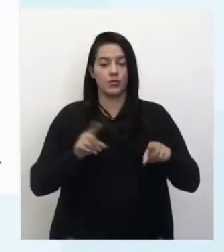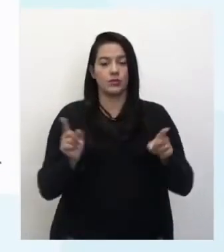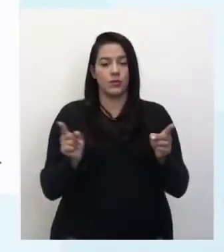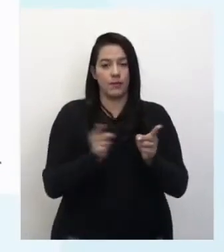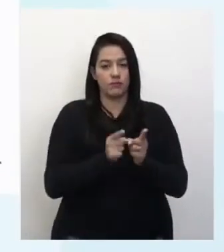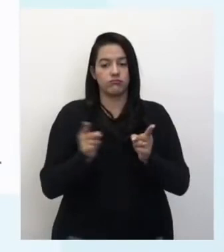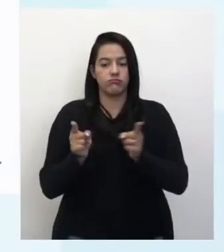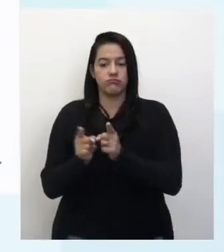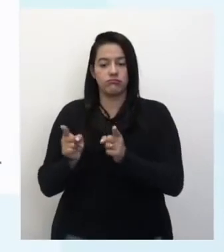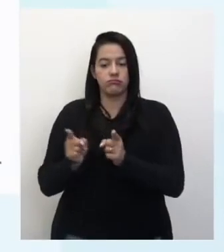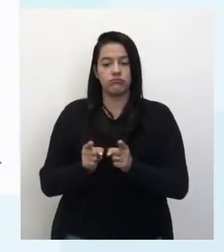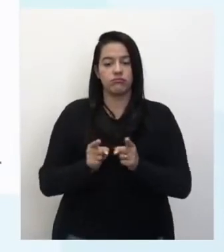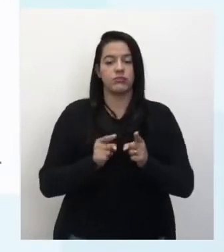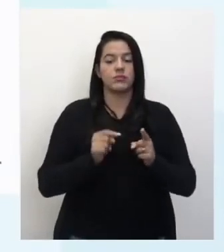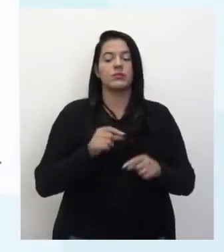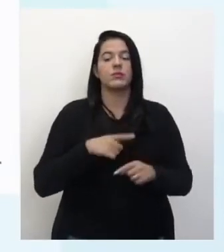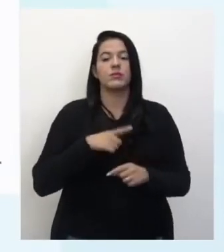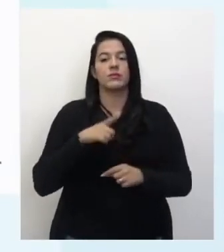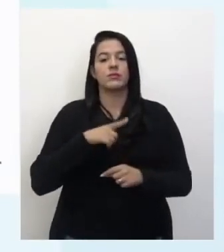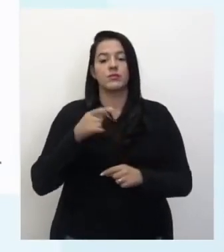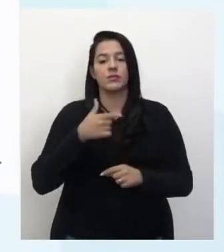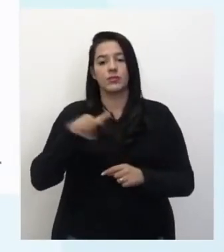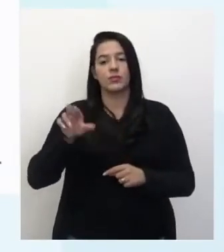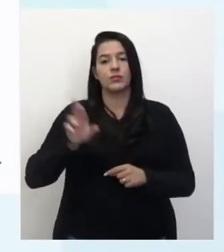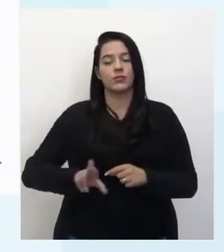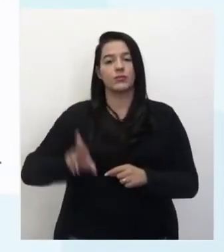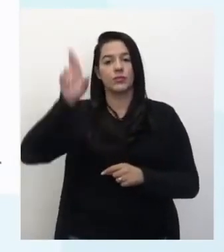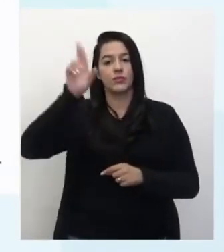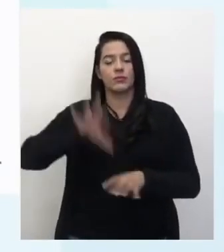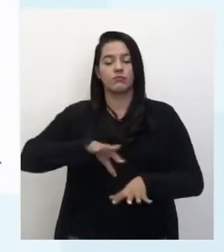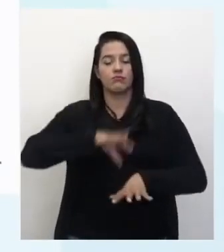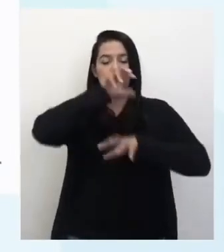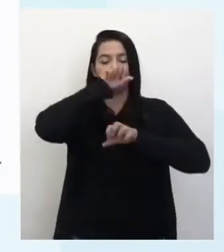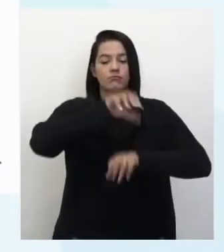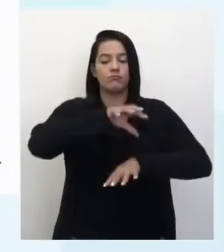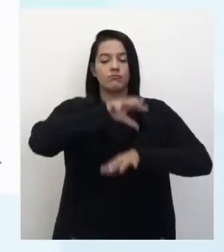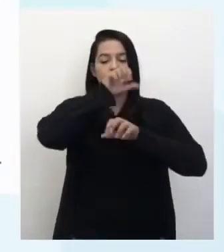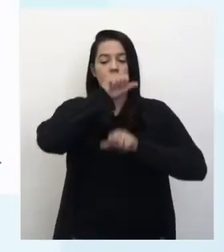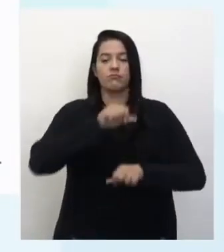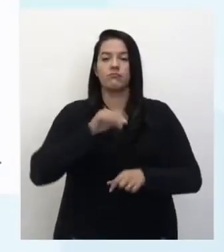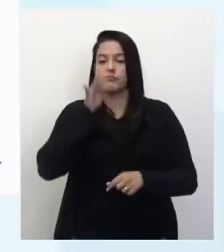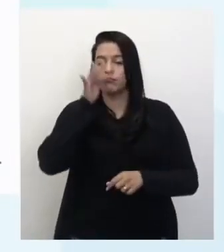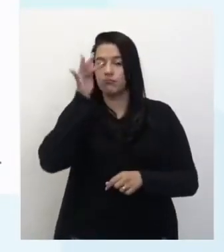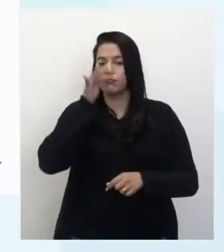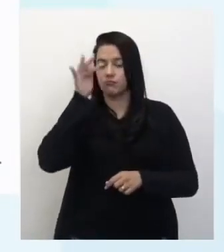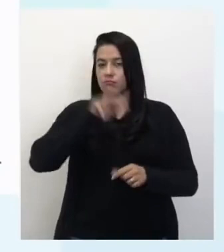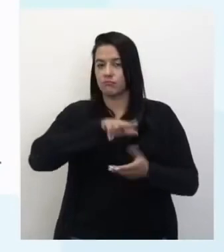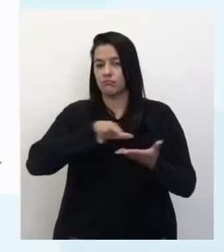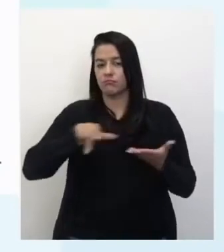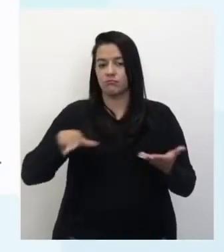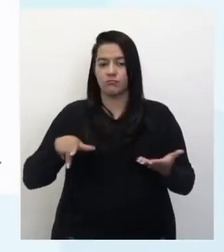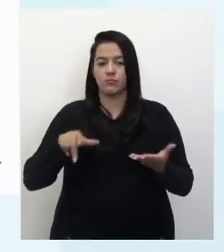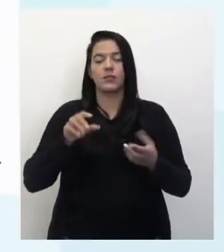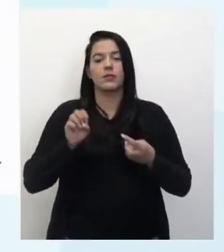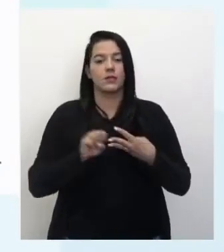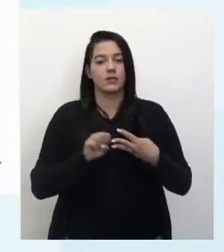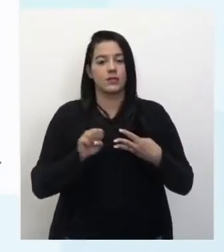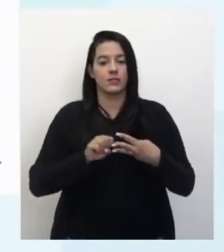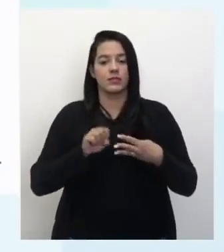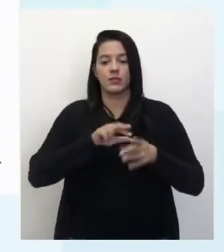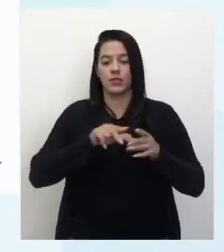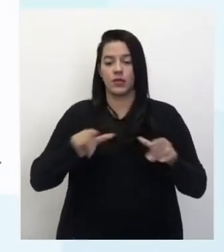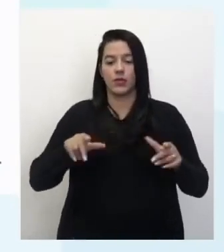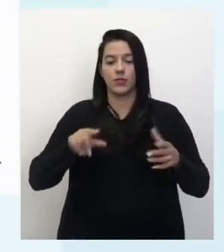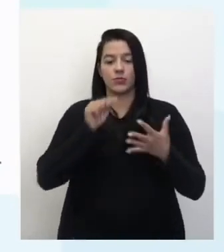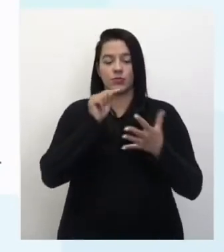órgãos. Aí tá destacando a mitocôndria, que é responsável pela respiração da planta. Tá? Mas lembra que a célula vai ter membrana, citoplasma